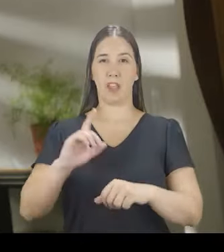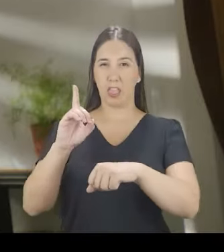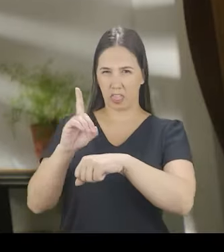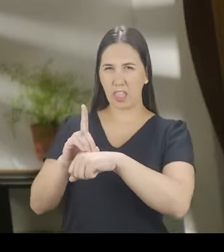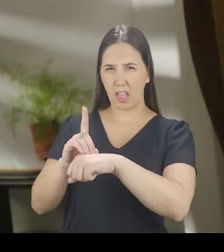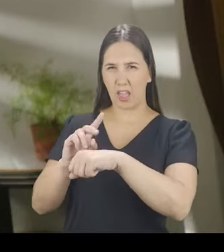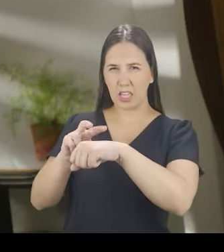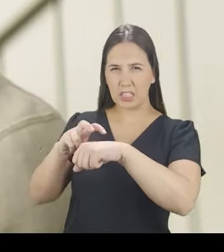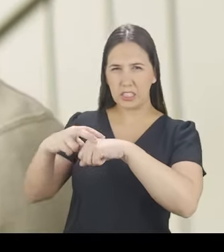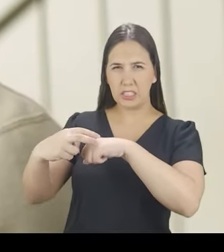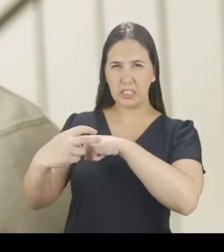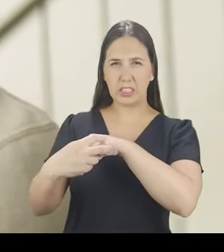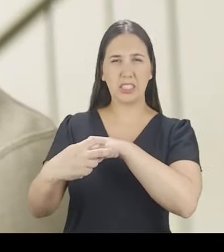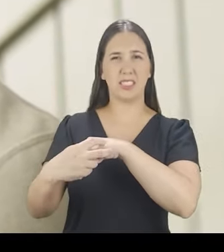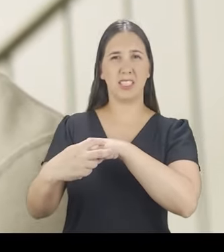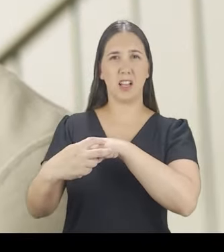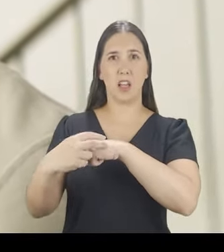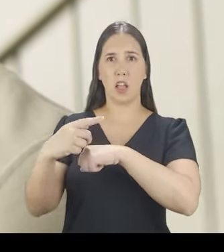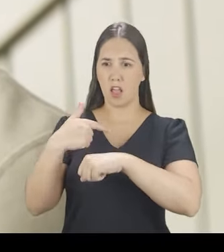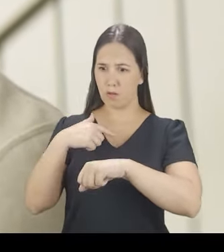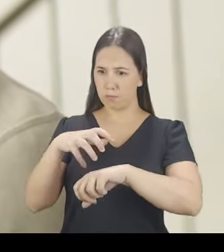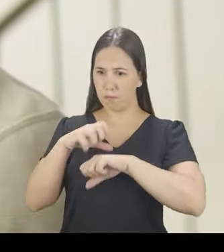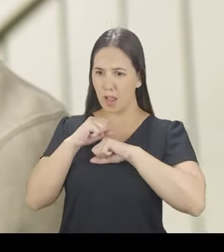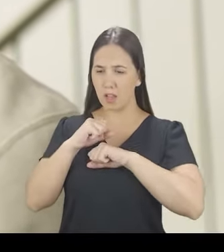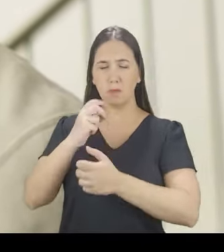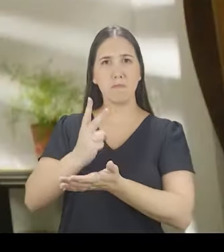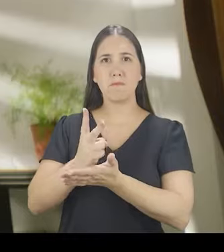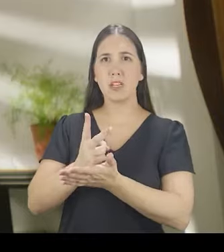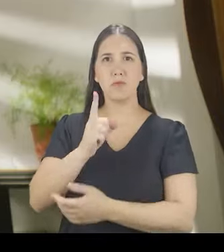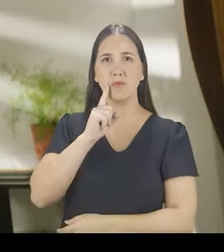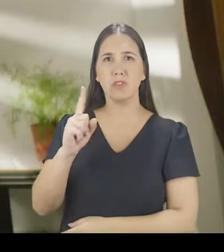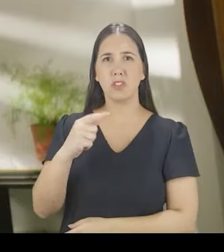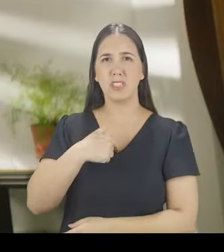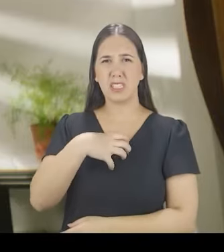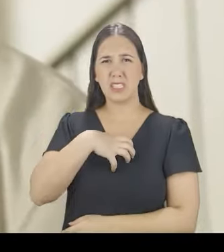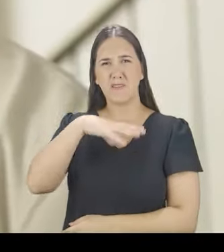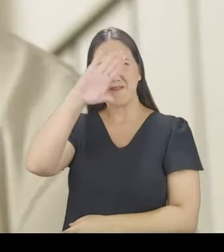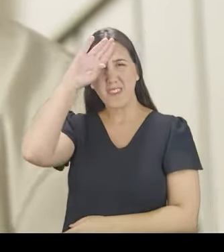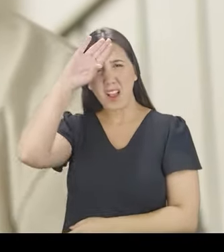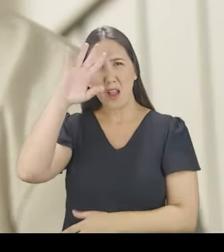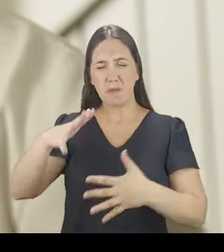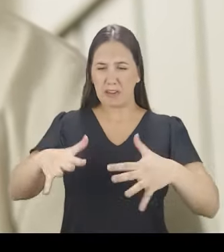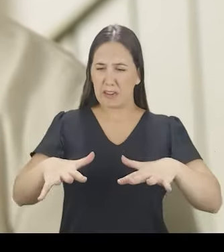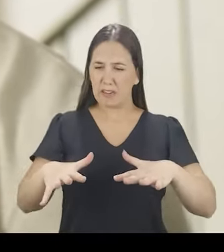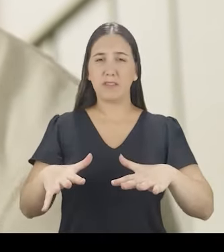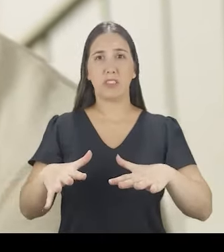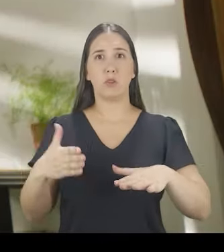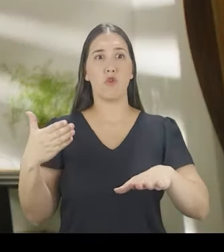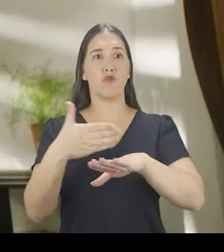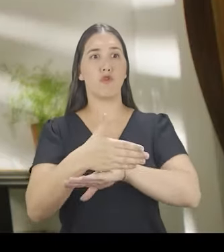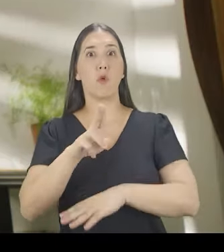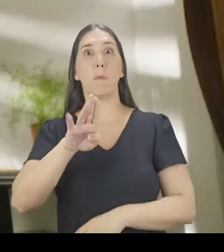Encontrei a dengue, senti os sintomas, no mesmo dia calafrio, começou a febre. Vamos na unidade básica de saúde. E lá o pessoal me atendeu, fez os